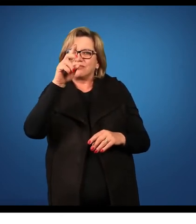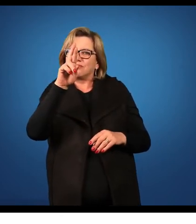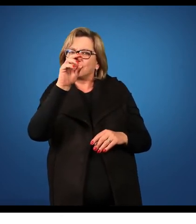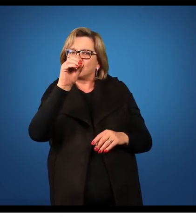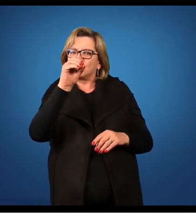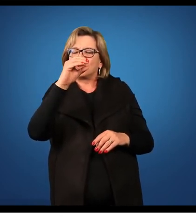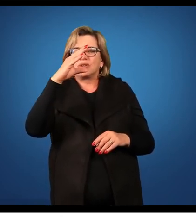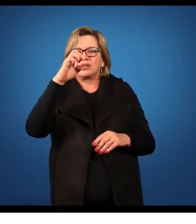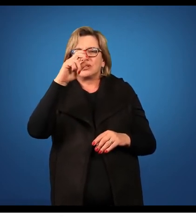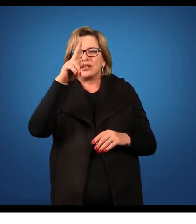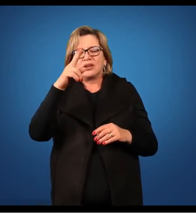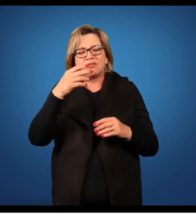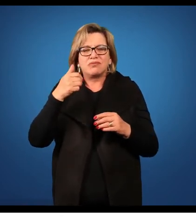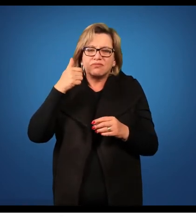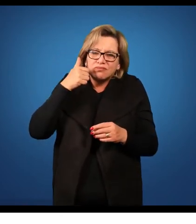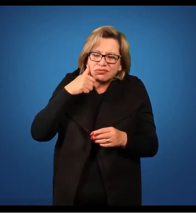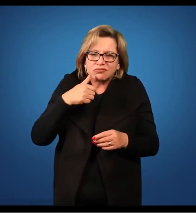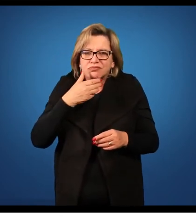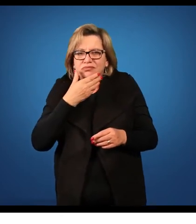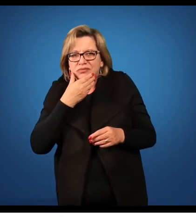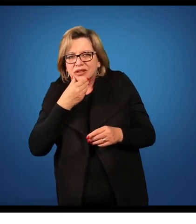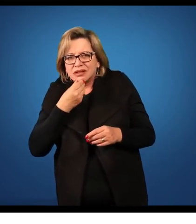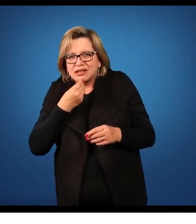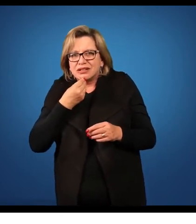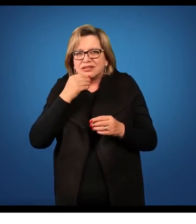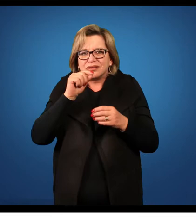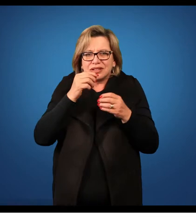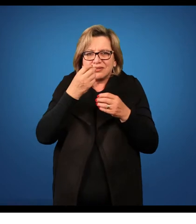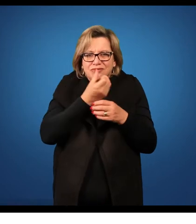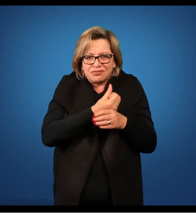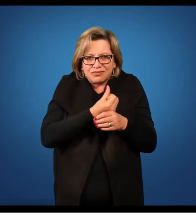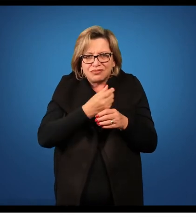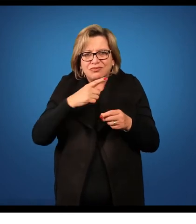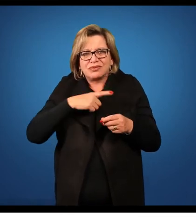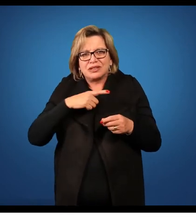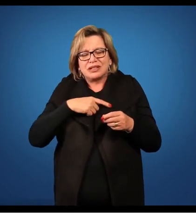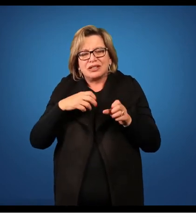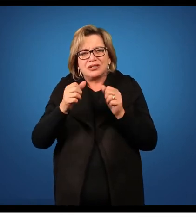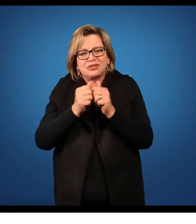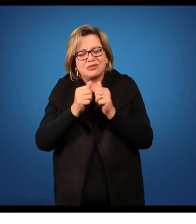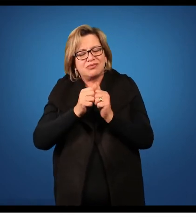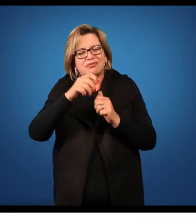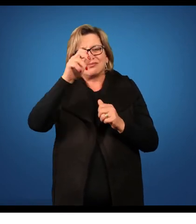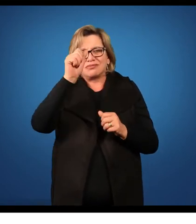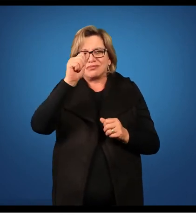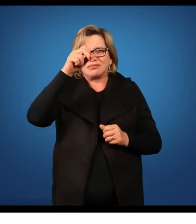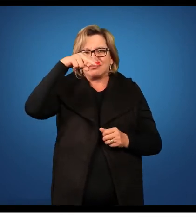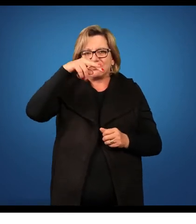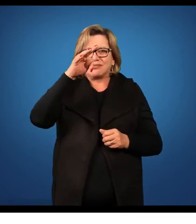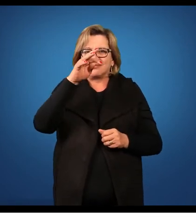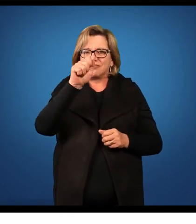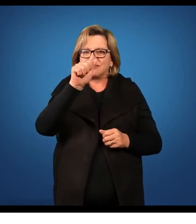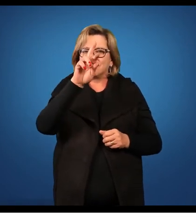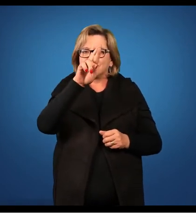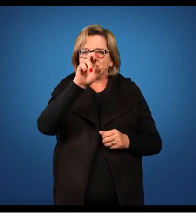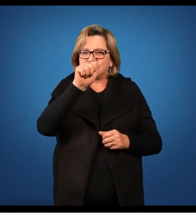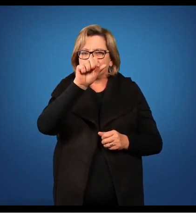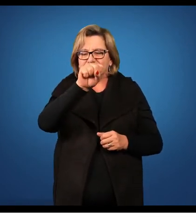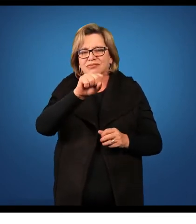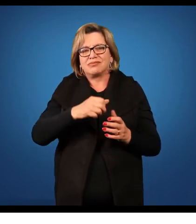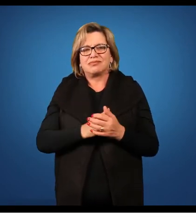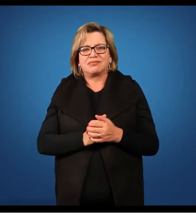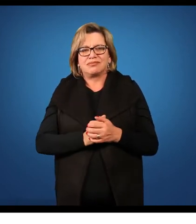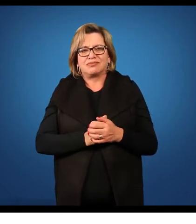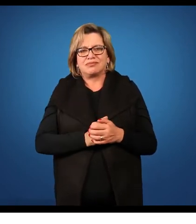androceu, a gente consegue visualizar seis, que está preso à ponta, às anteras. Então, é a parte masculina da flor.